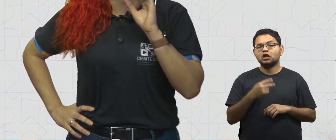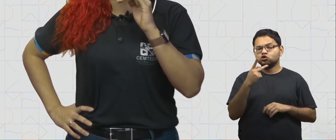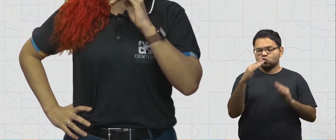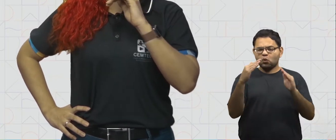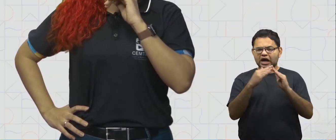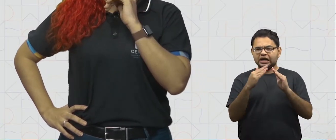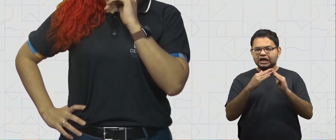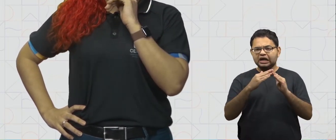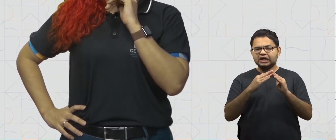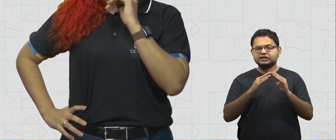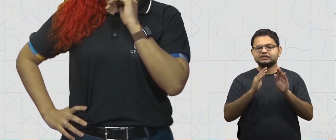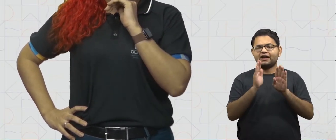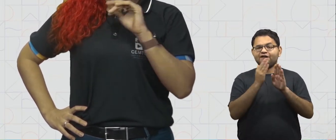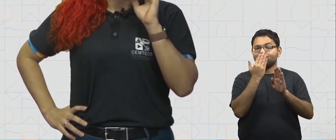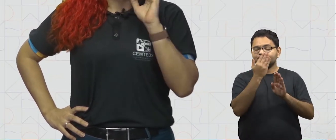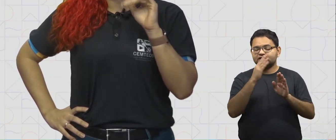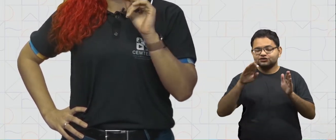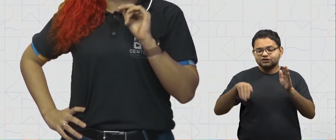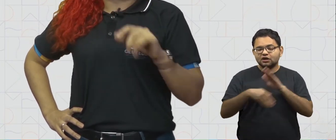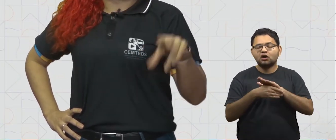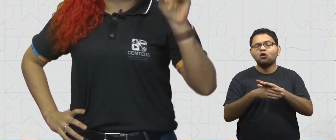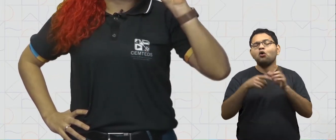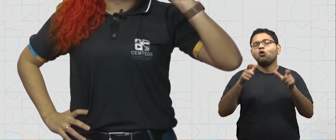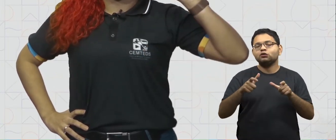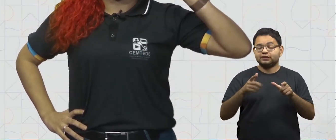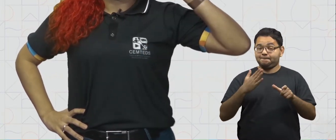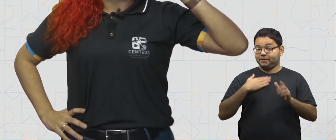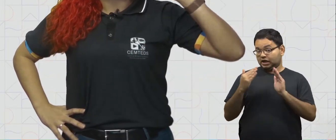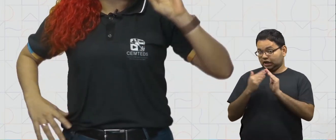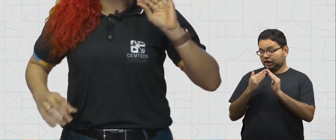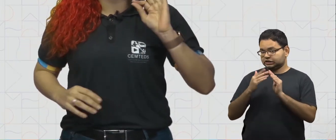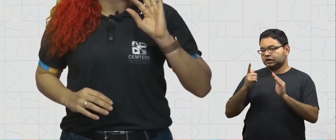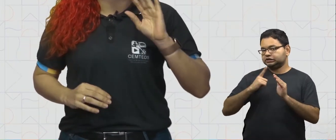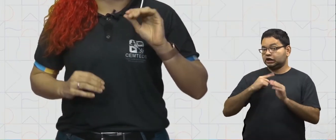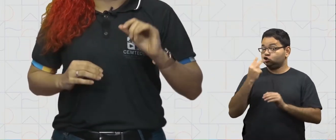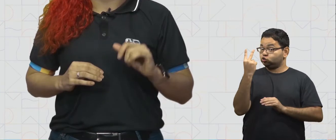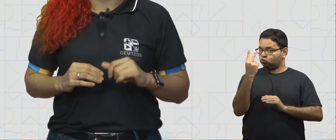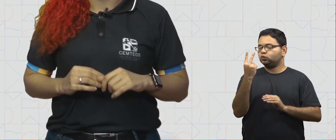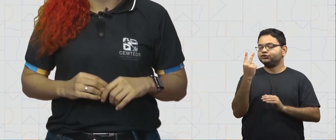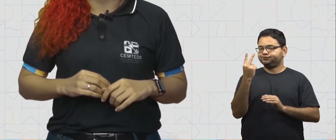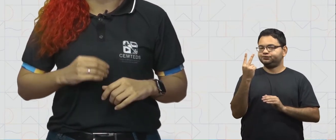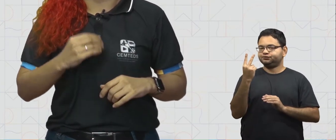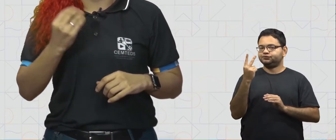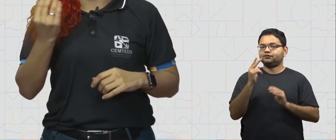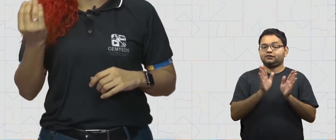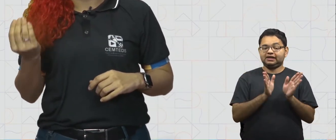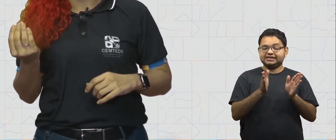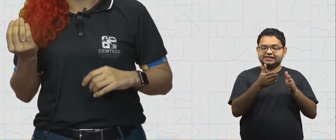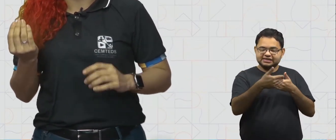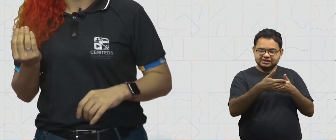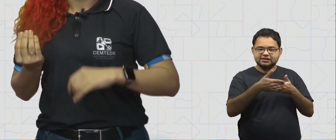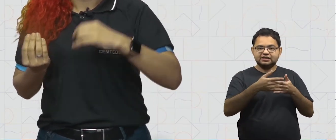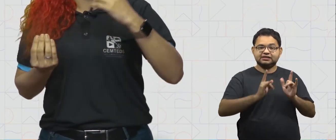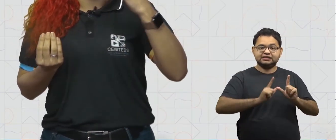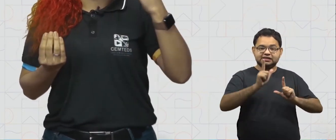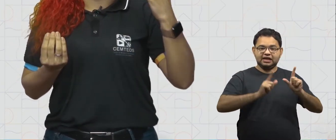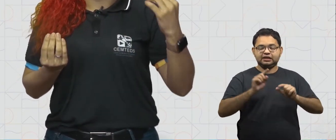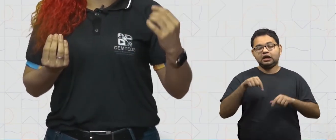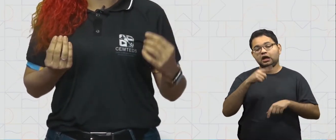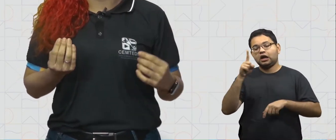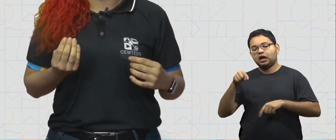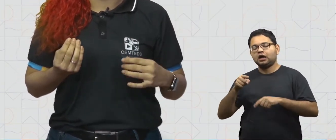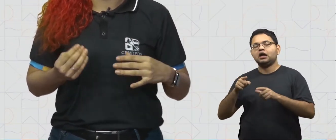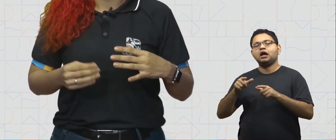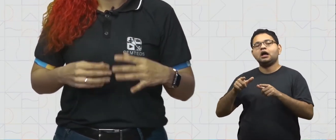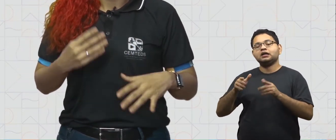a entrada da sua casa? Na minha, temos duas entradas, uma pela sala, e a outra